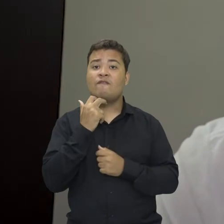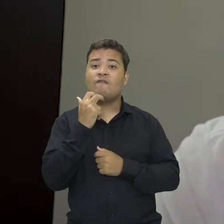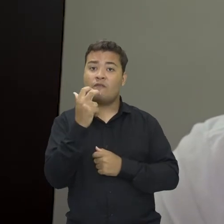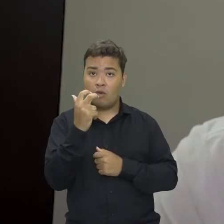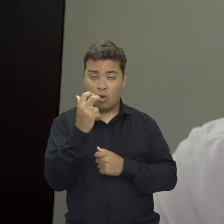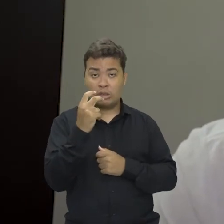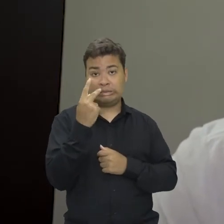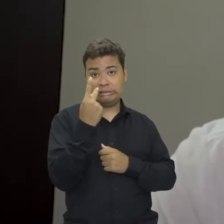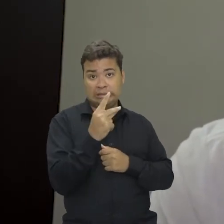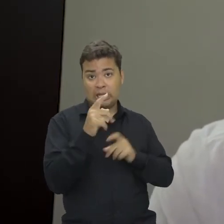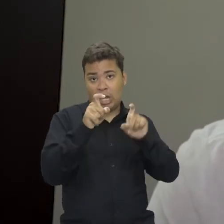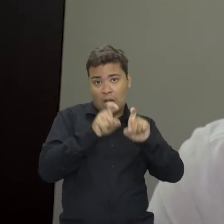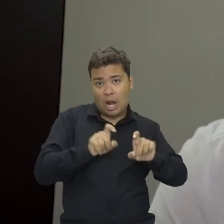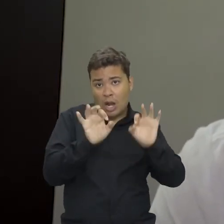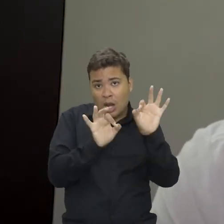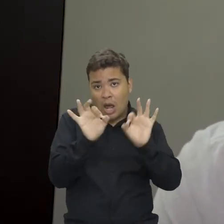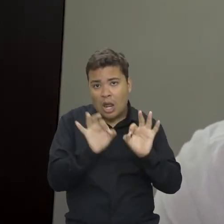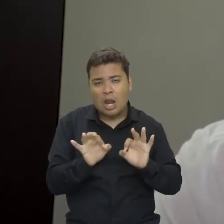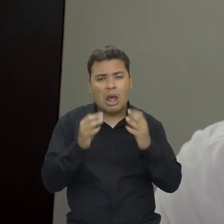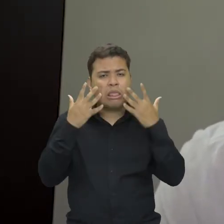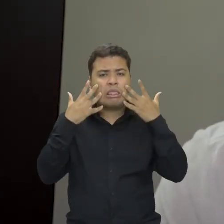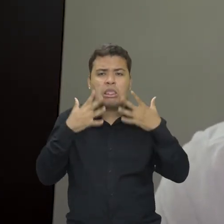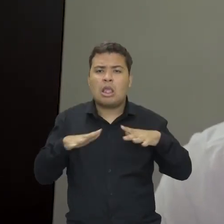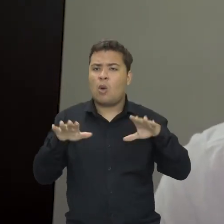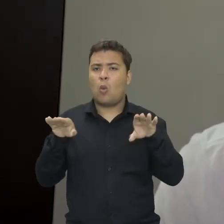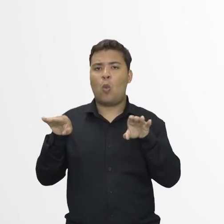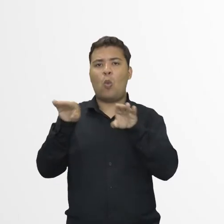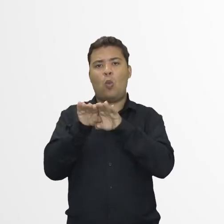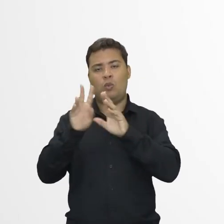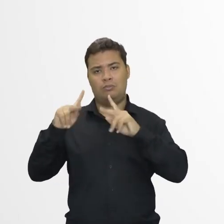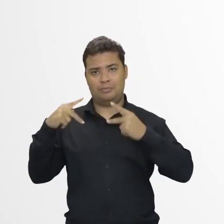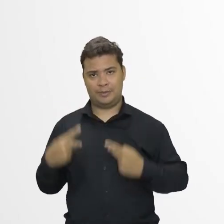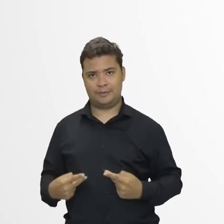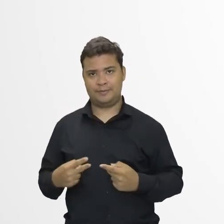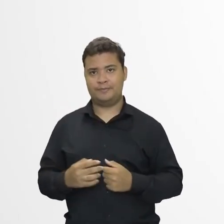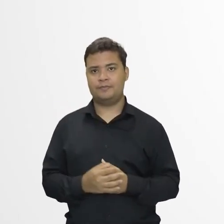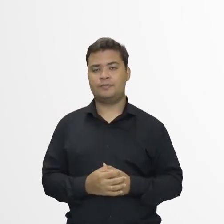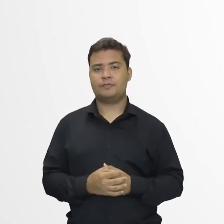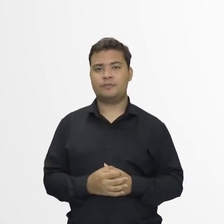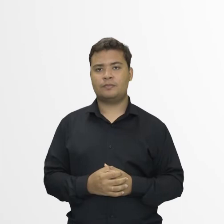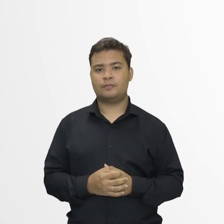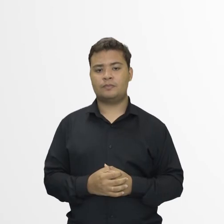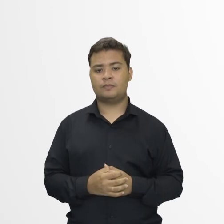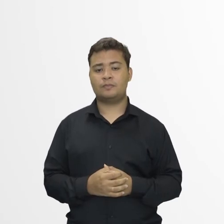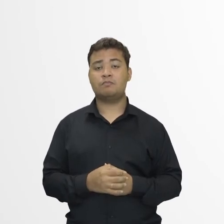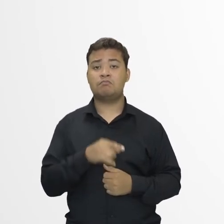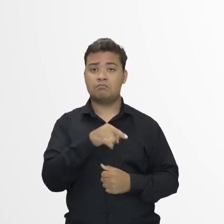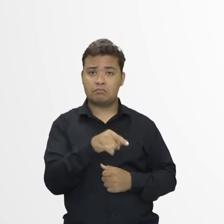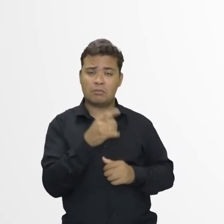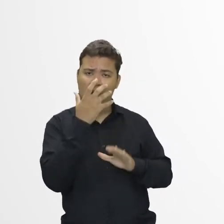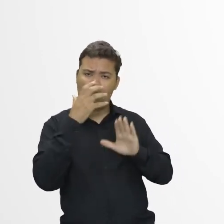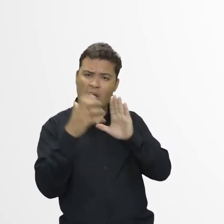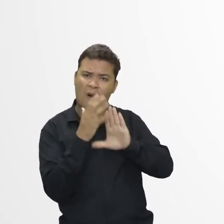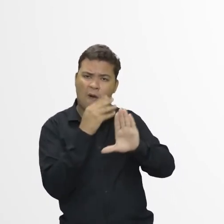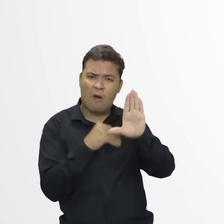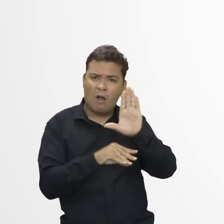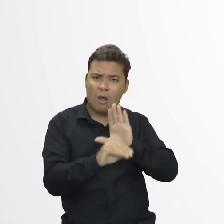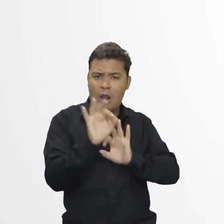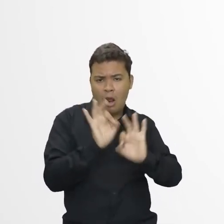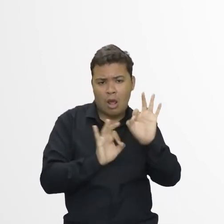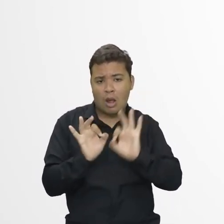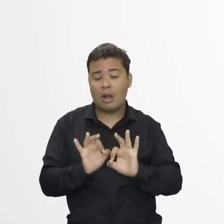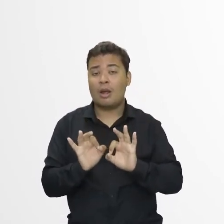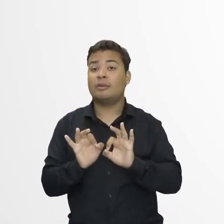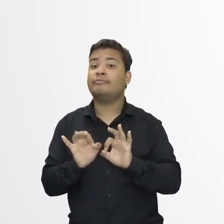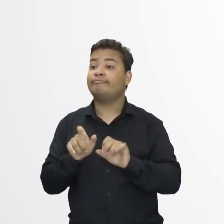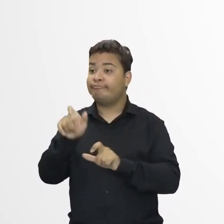vozes computacionais estejam tão naturais quanto qualquer voz humana. Com o avanço das deepfakes, o trabalho de peritos criminais da Polícia